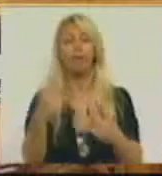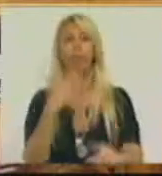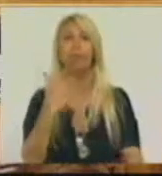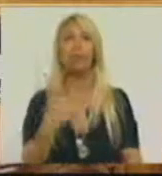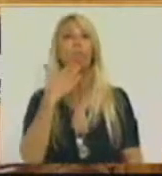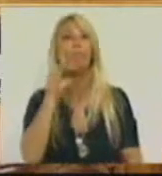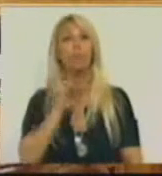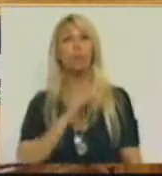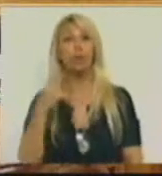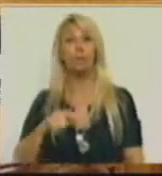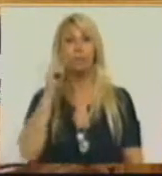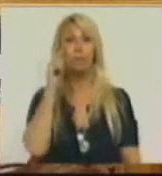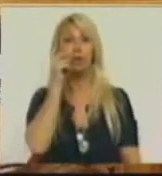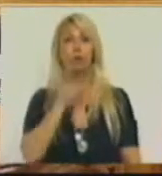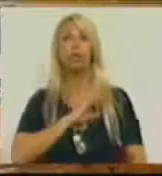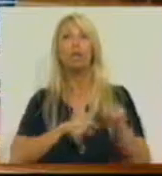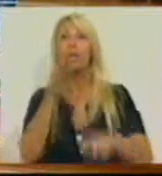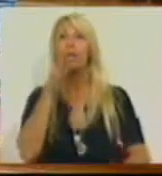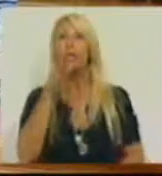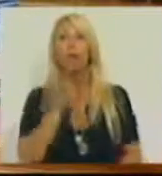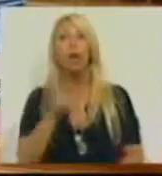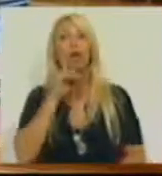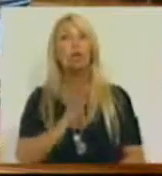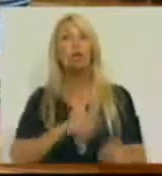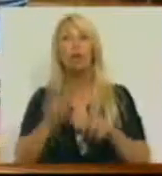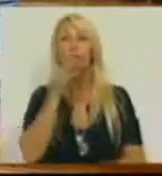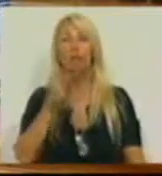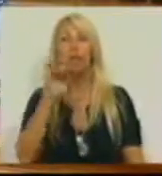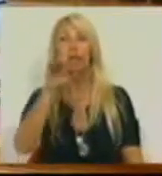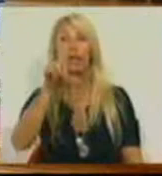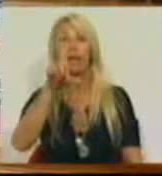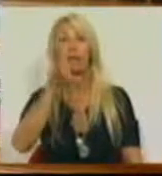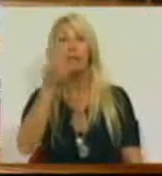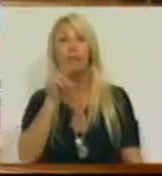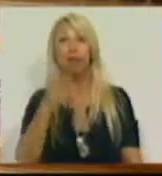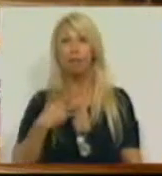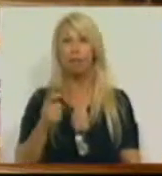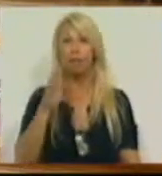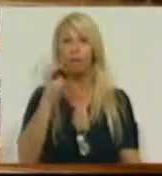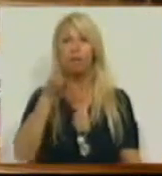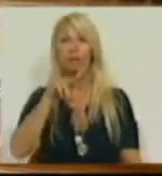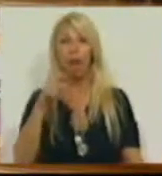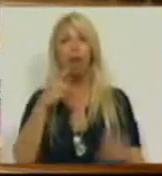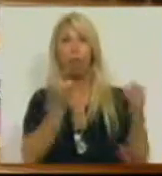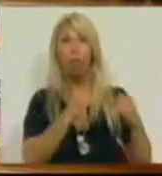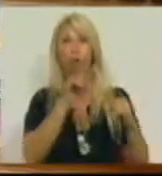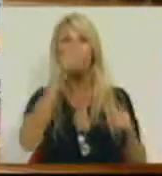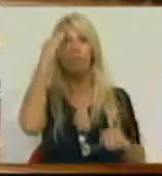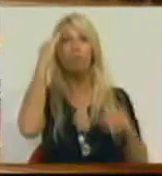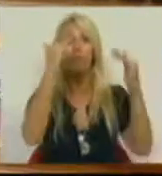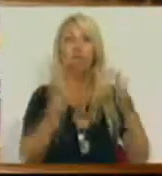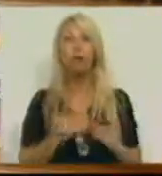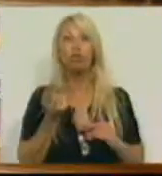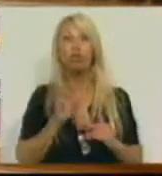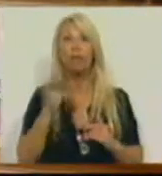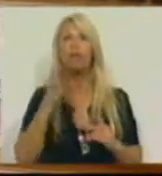Sra. Presidente, Sras. e Srs. Deputados, Sra. Deputada Nilsa de Sena, o memorando também previa baixar as taxas do